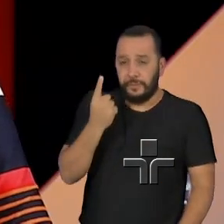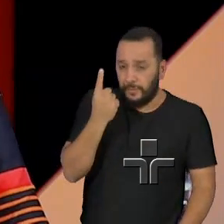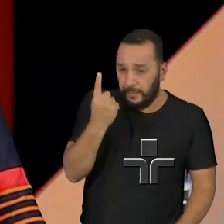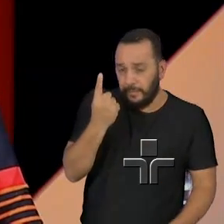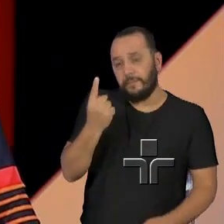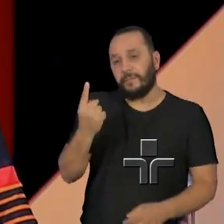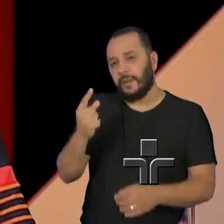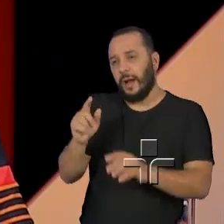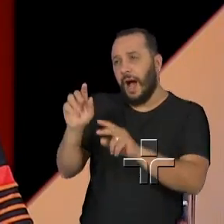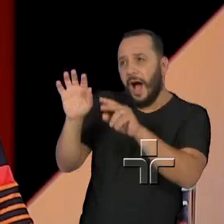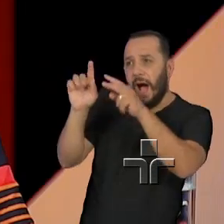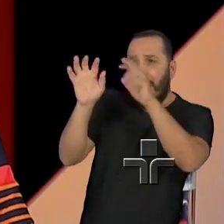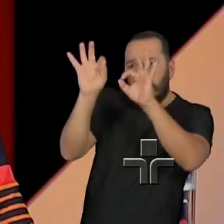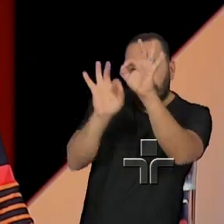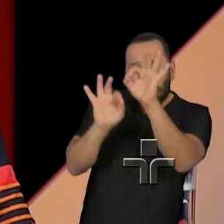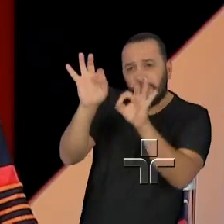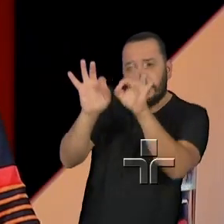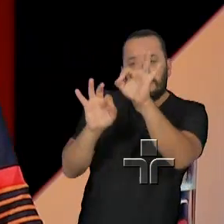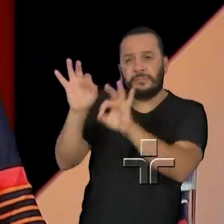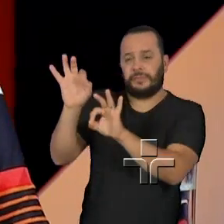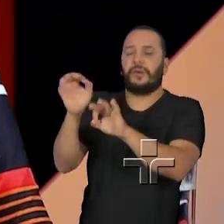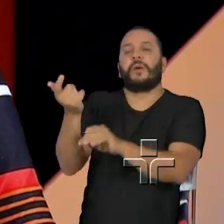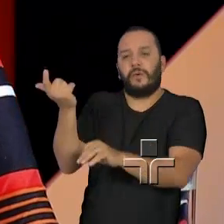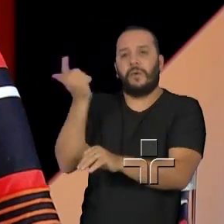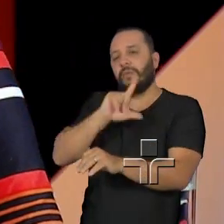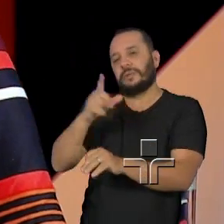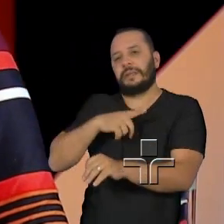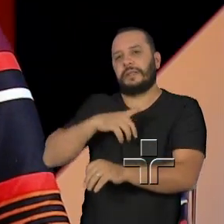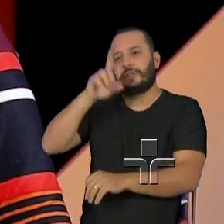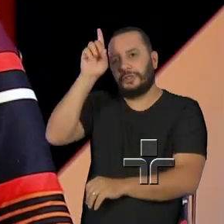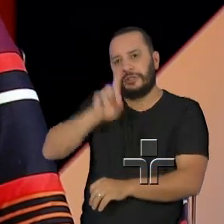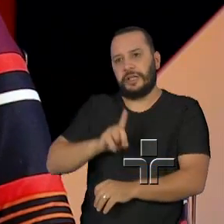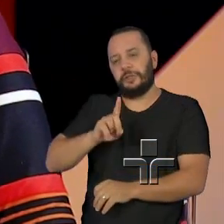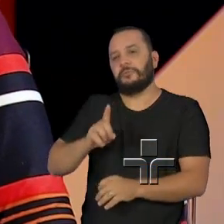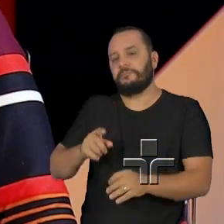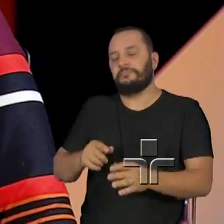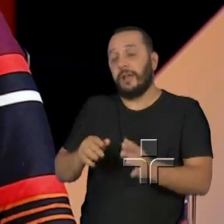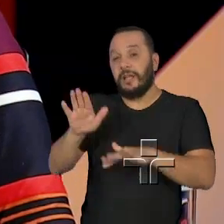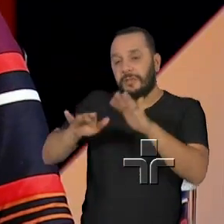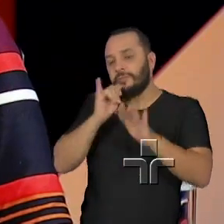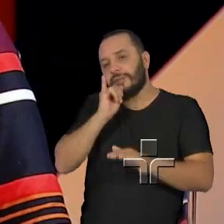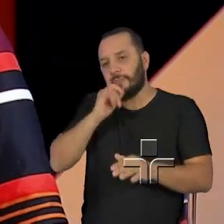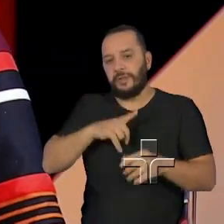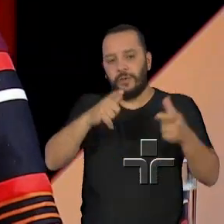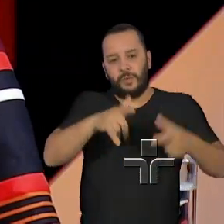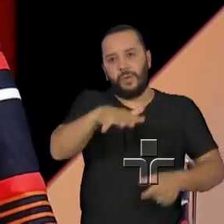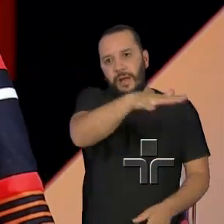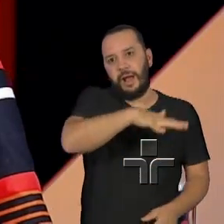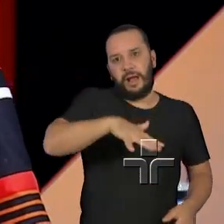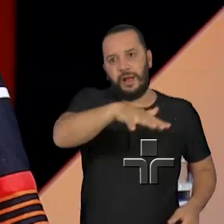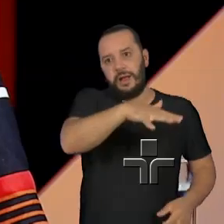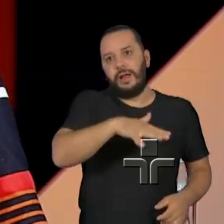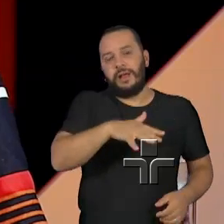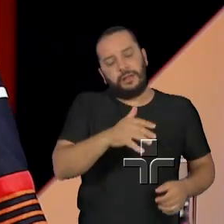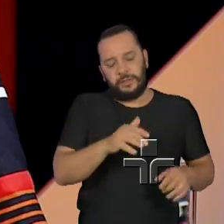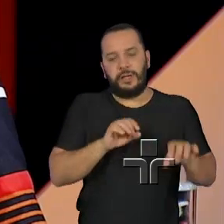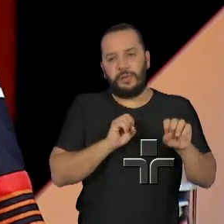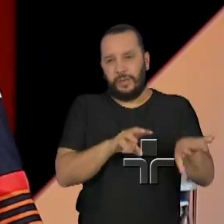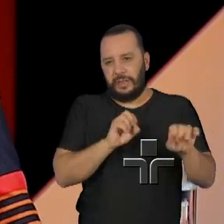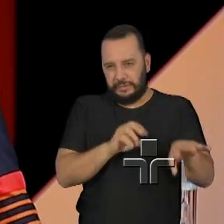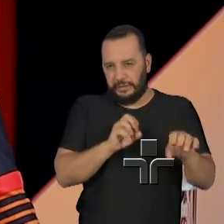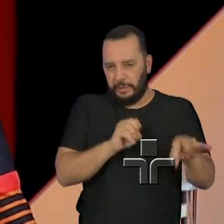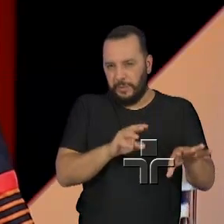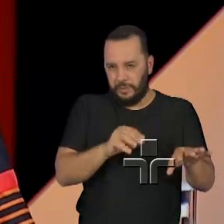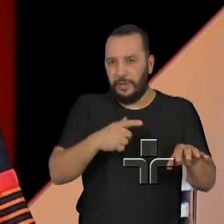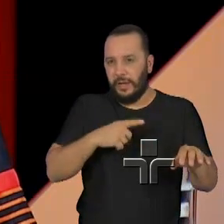e efetivar o direito. Então, há alguma região que necessita de uma intervenção na área da educação, encaminhamento,